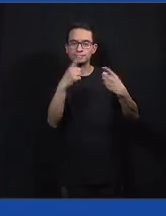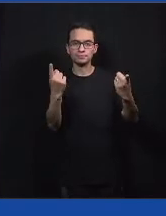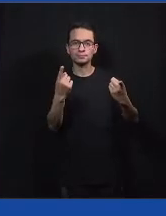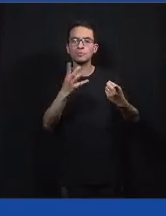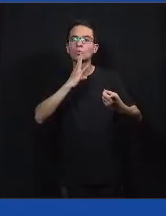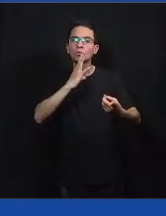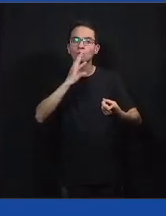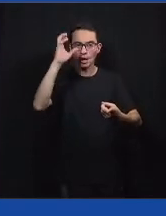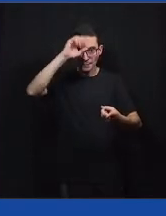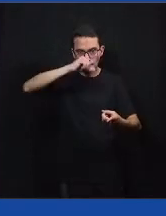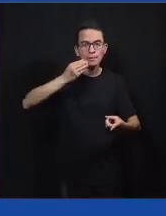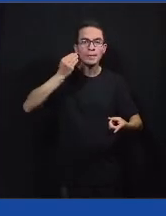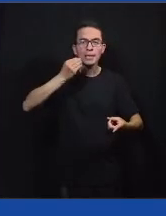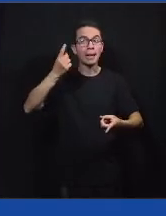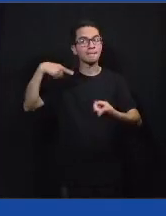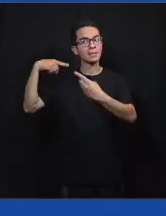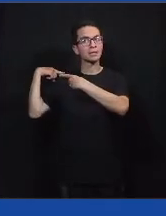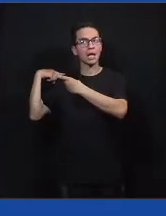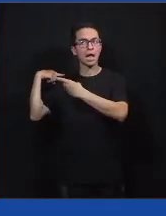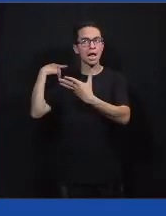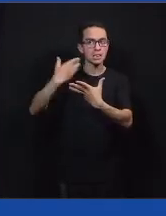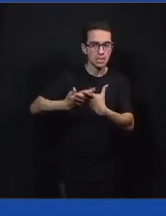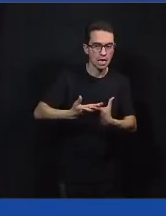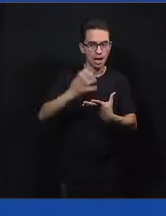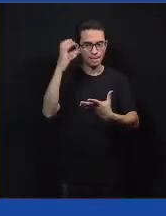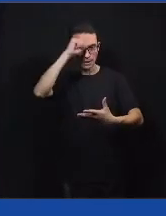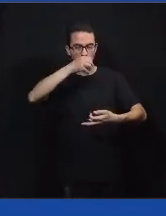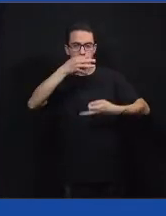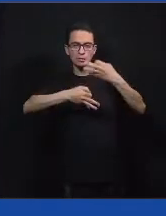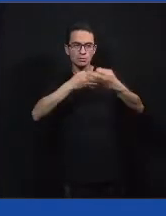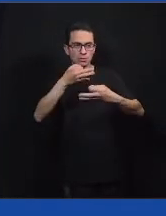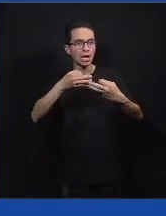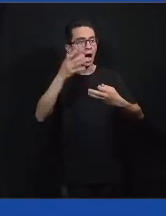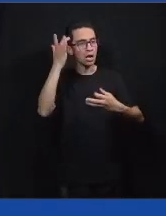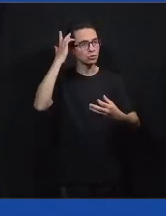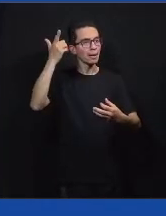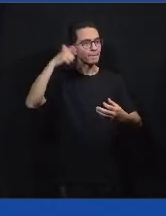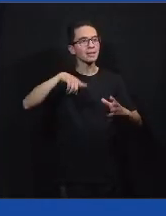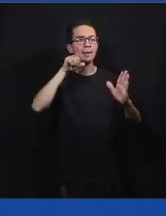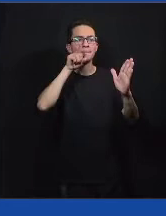estão trazendo de experiência. E acho que o Fernando quer fazer uma pergunta também, né, Fernando?